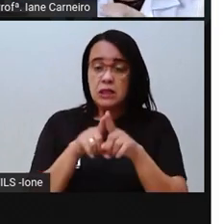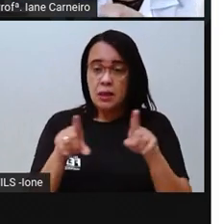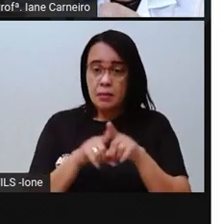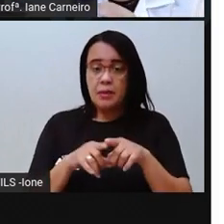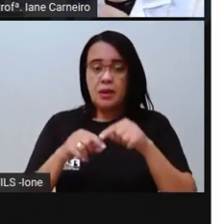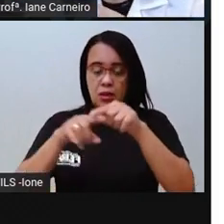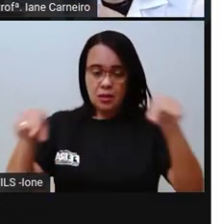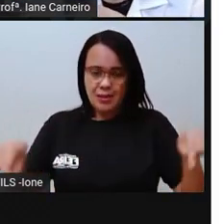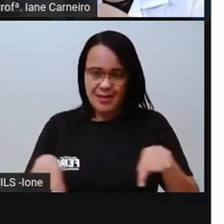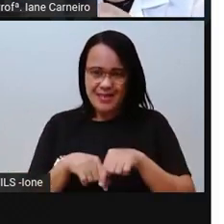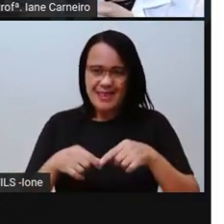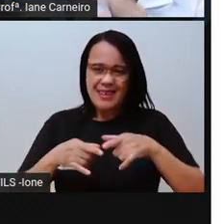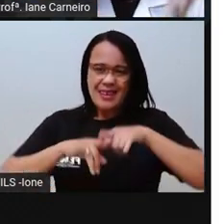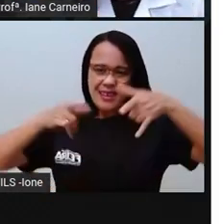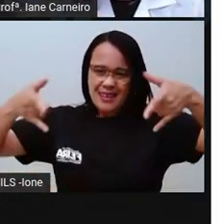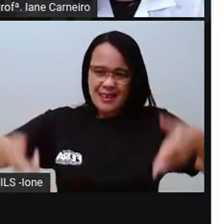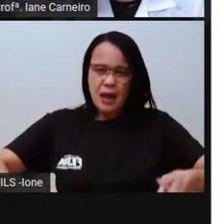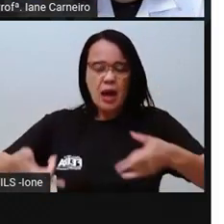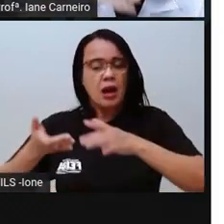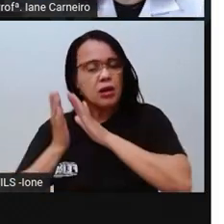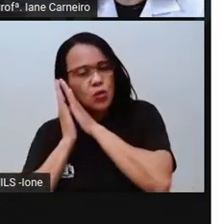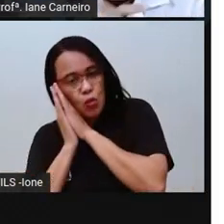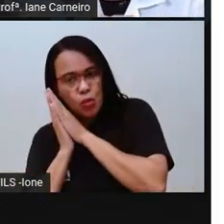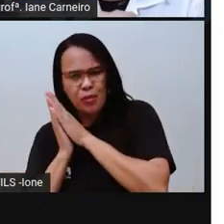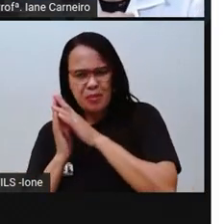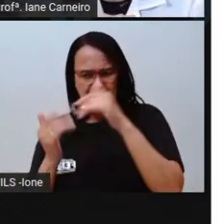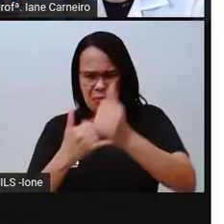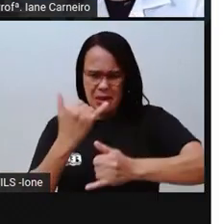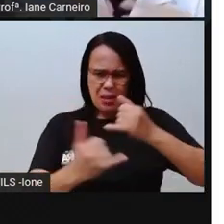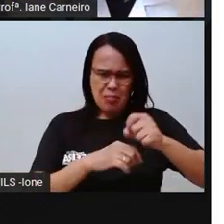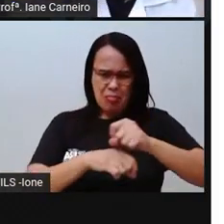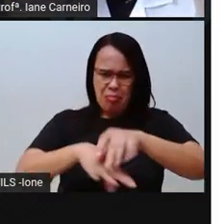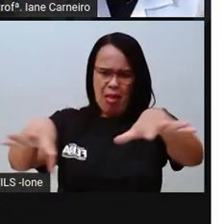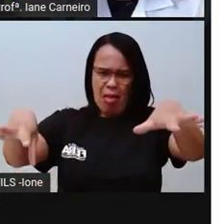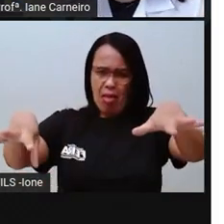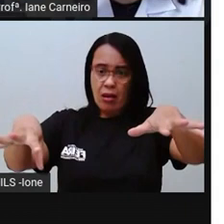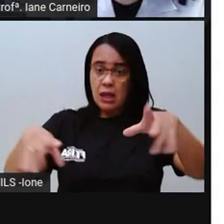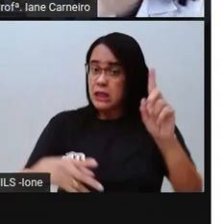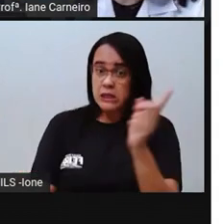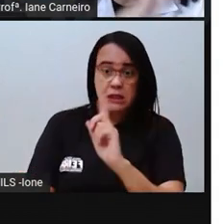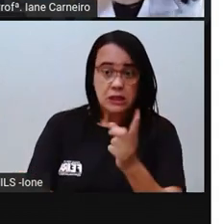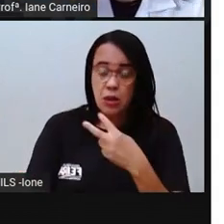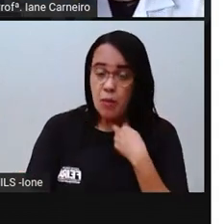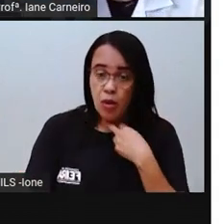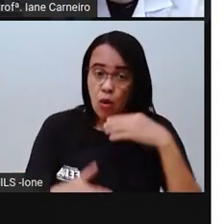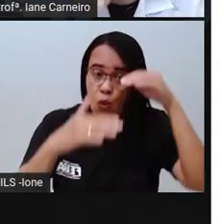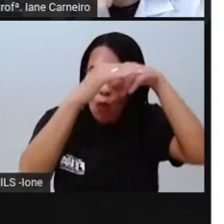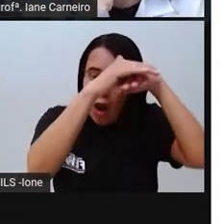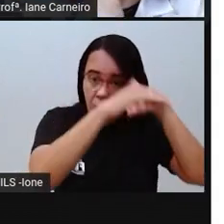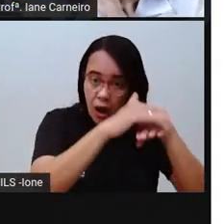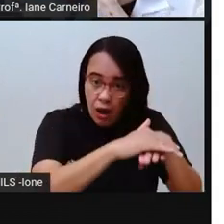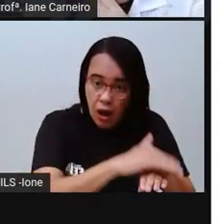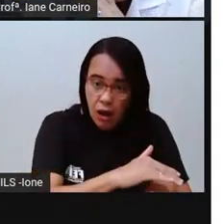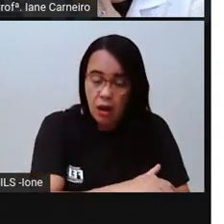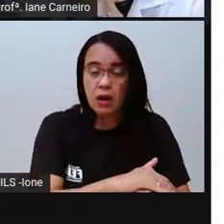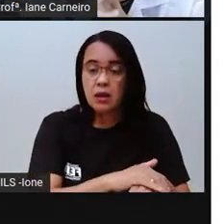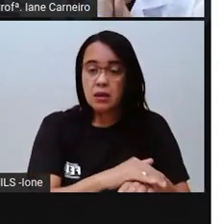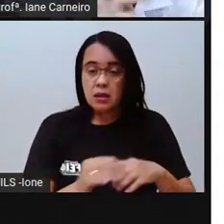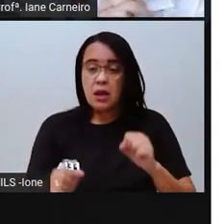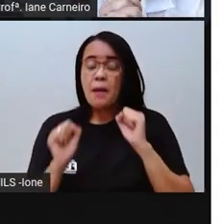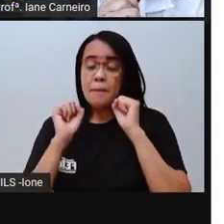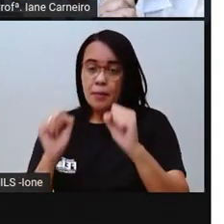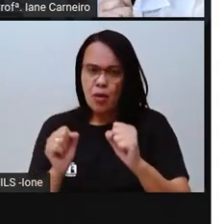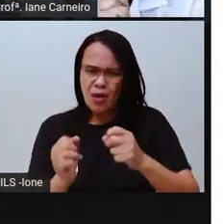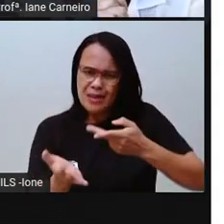brinquedo espalhado, porque a pessoa pode escorregar naquele brinquedo. A pessoa pode pisar com muita força e machucar o pé